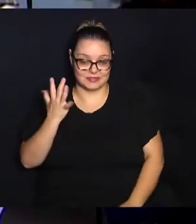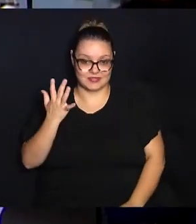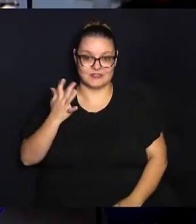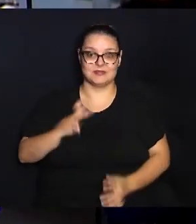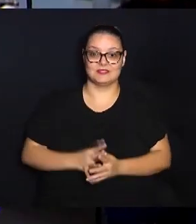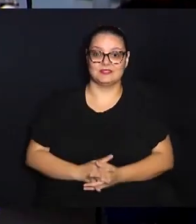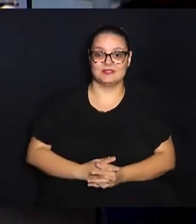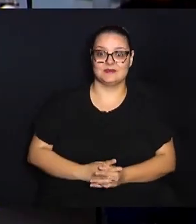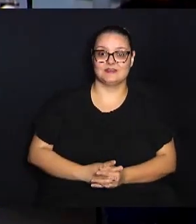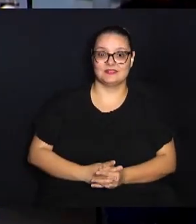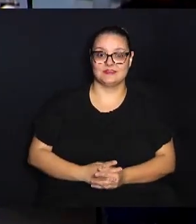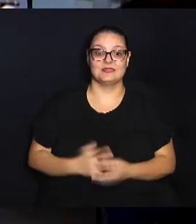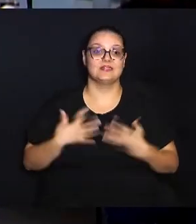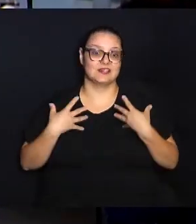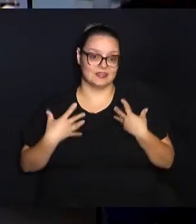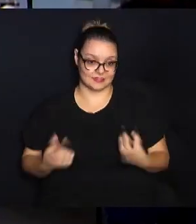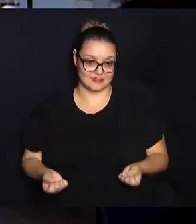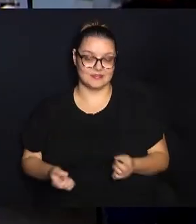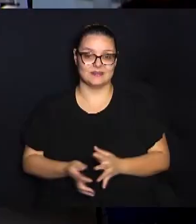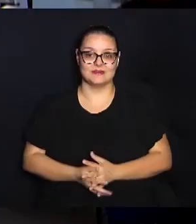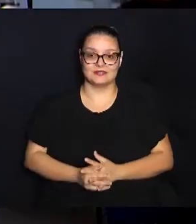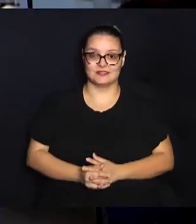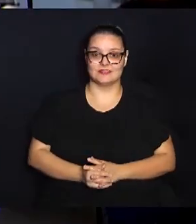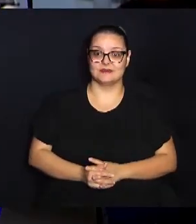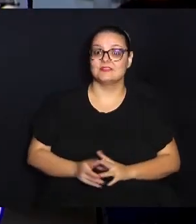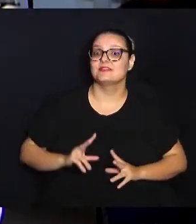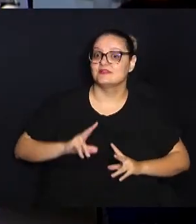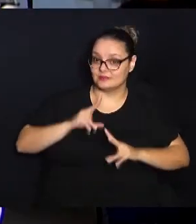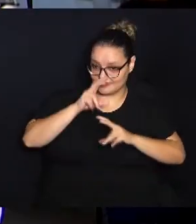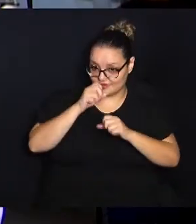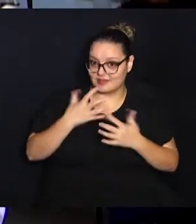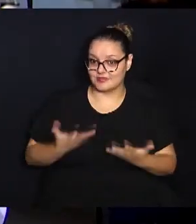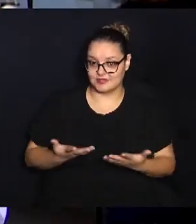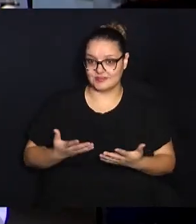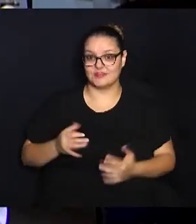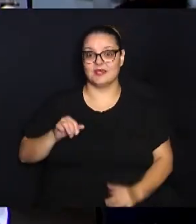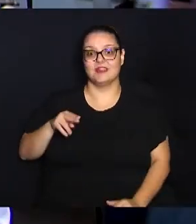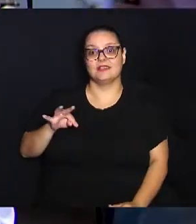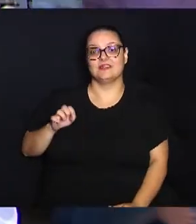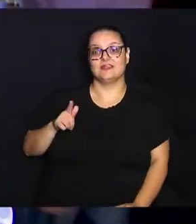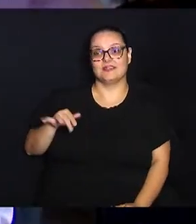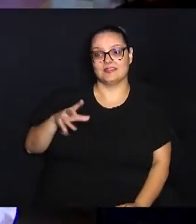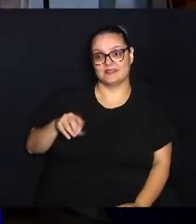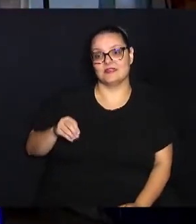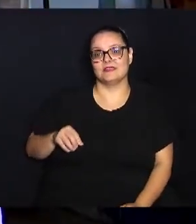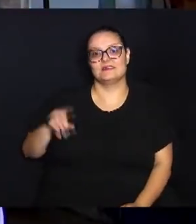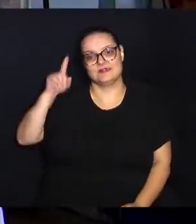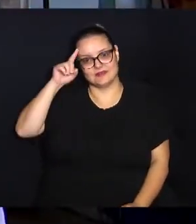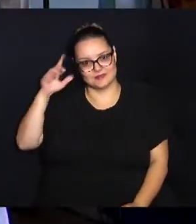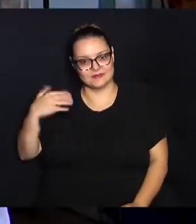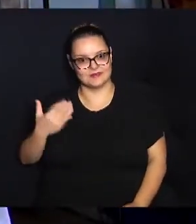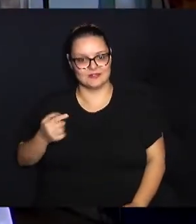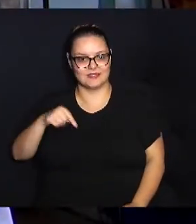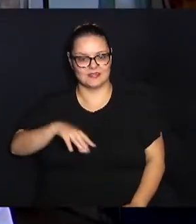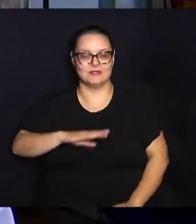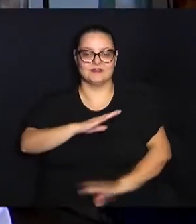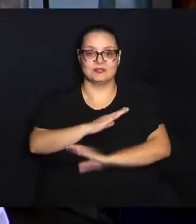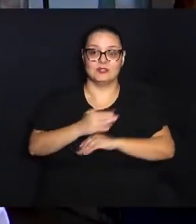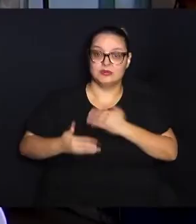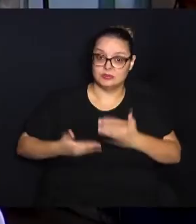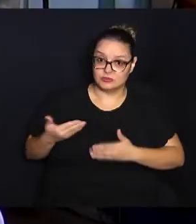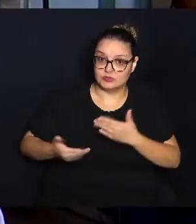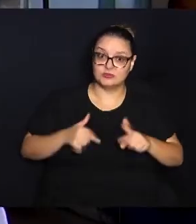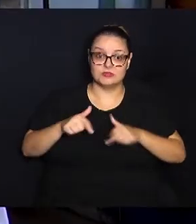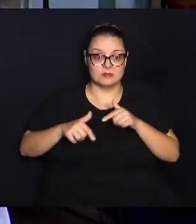E cada vez mais a aderência é forte e a integração se faz presente aqui na casa. Servidores que eles trabalham